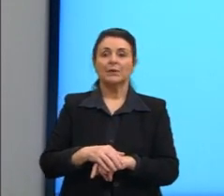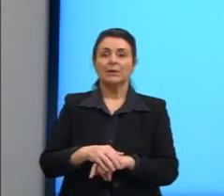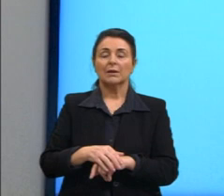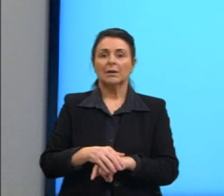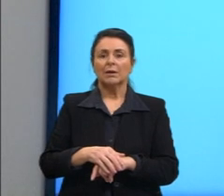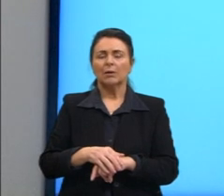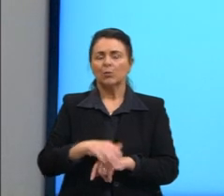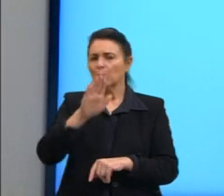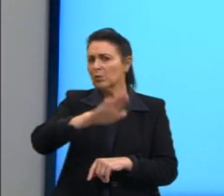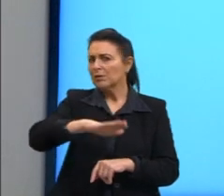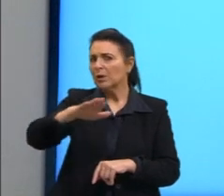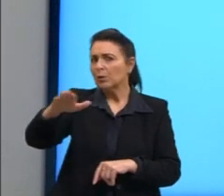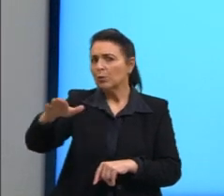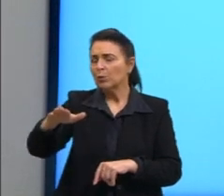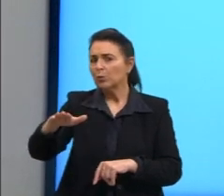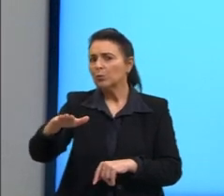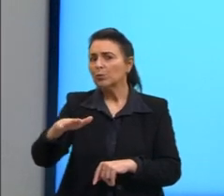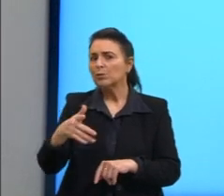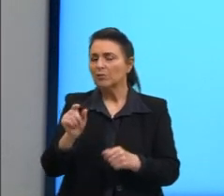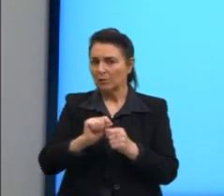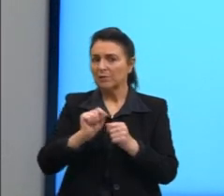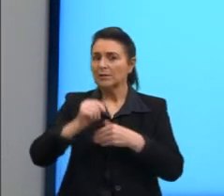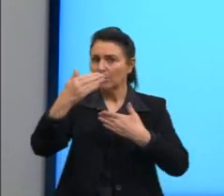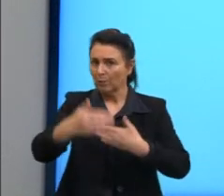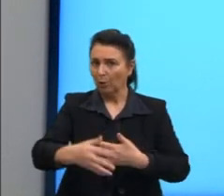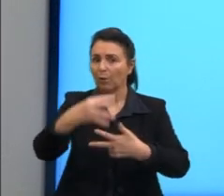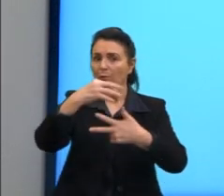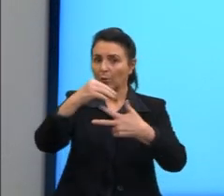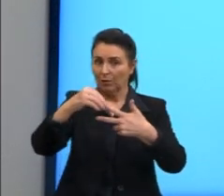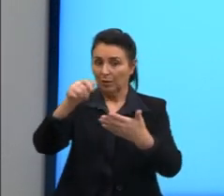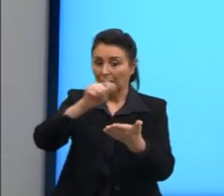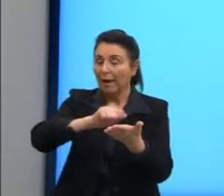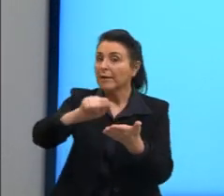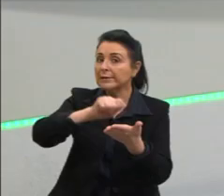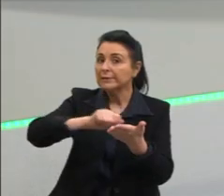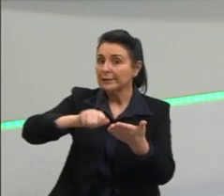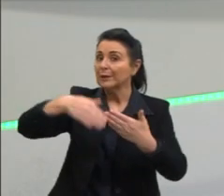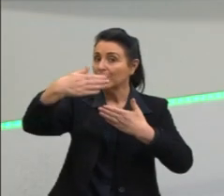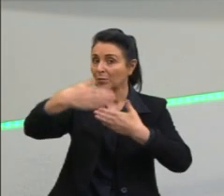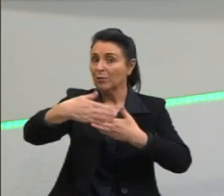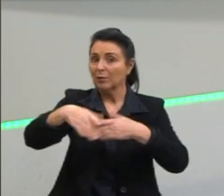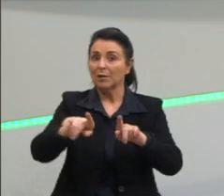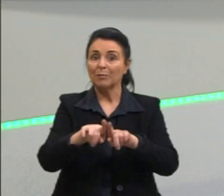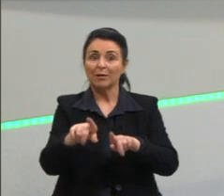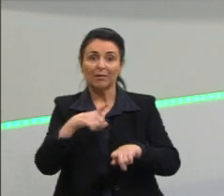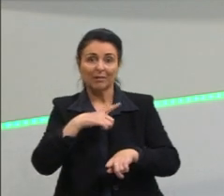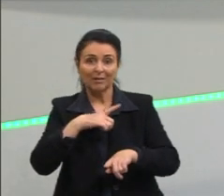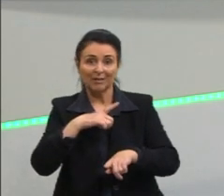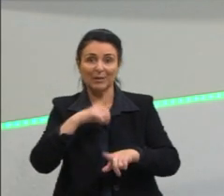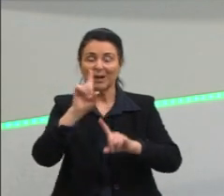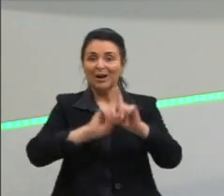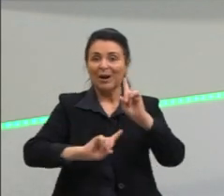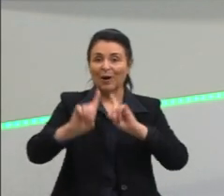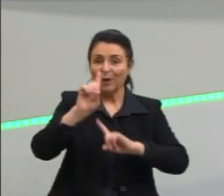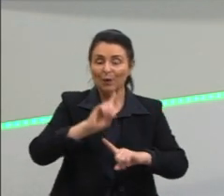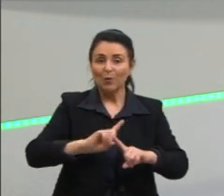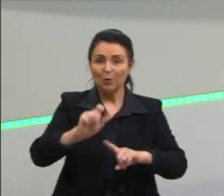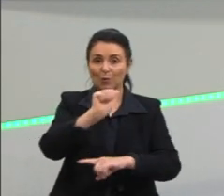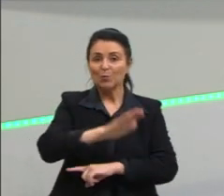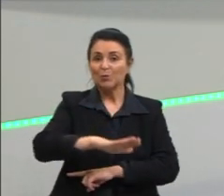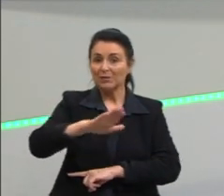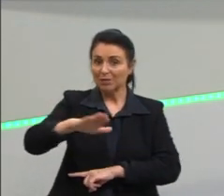alunos vão prestar o Enem de forma escrita, mas também tem aqueles que